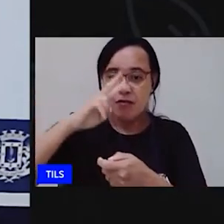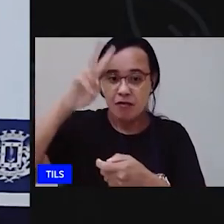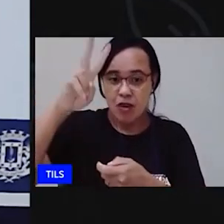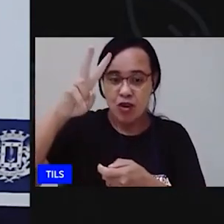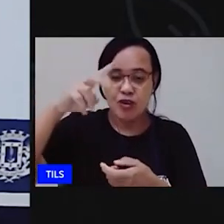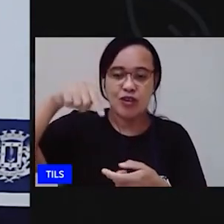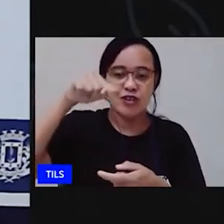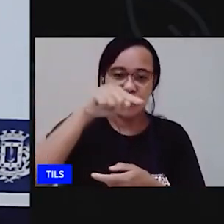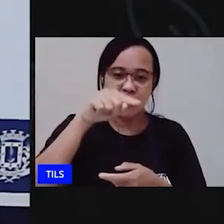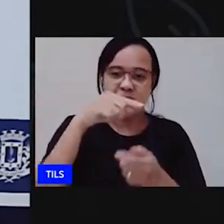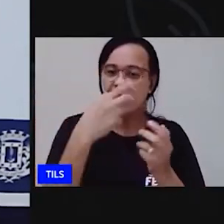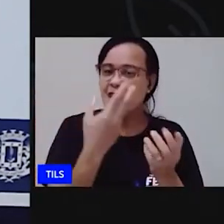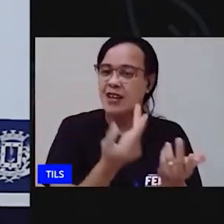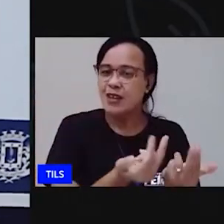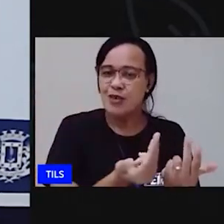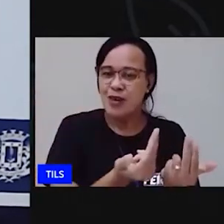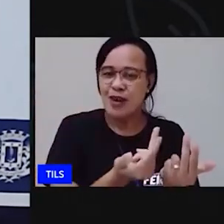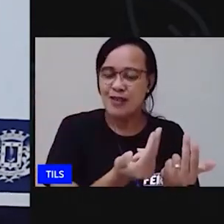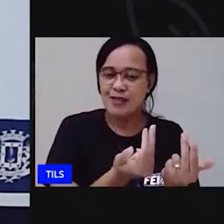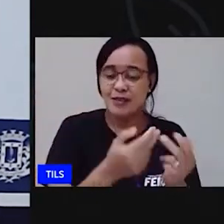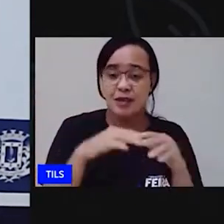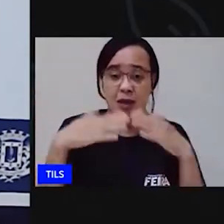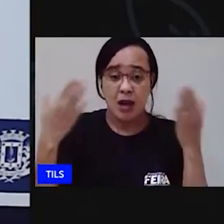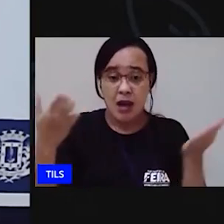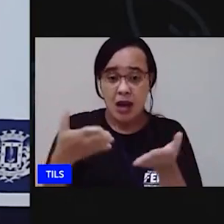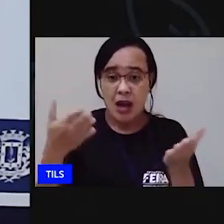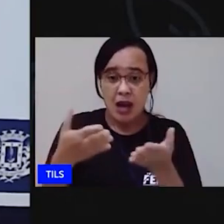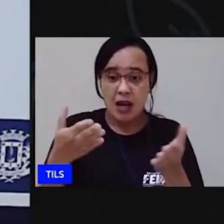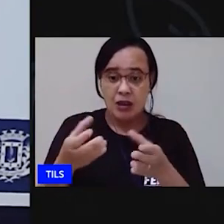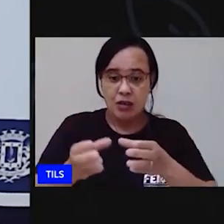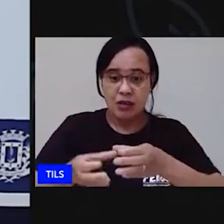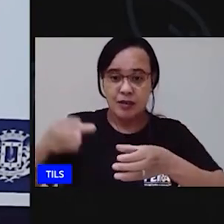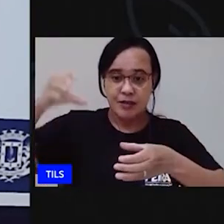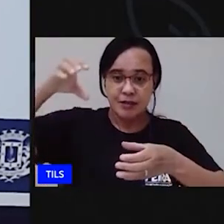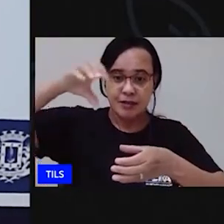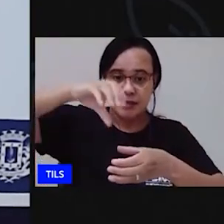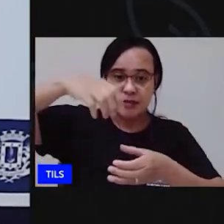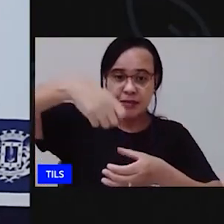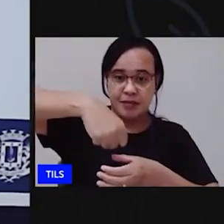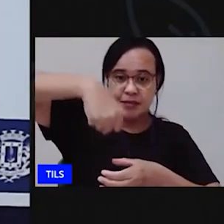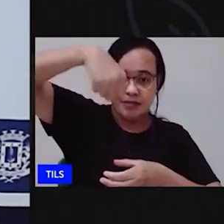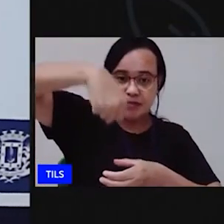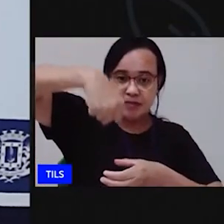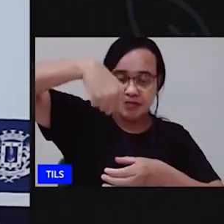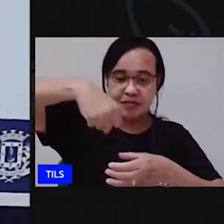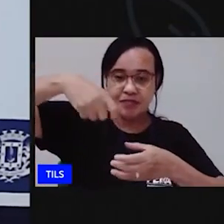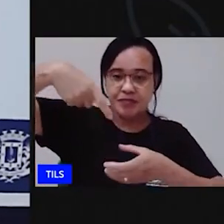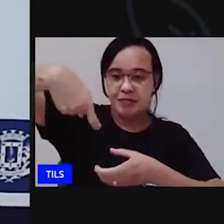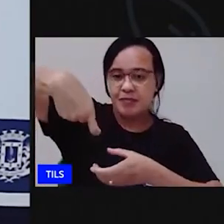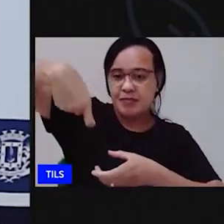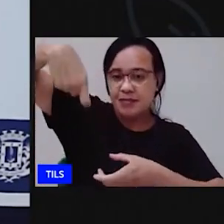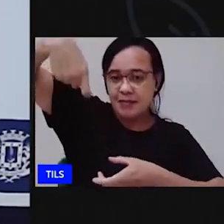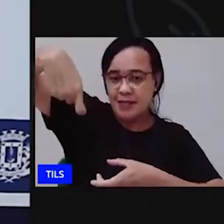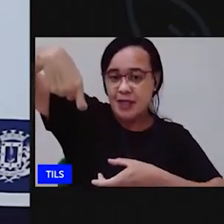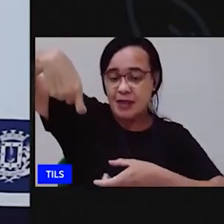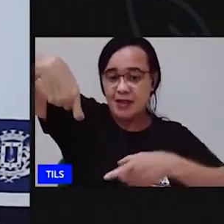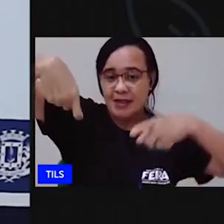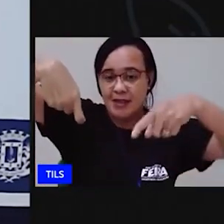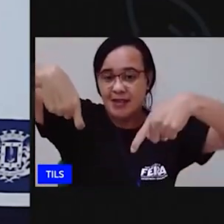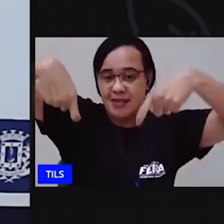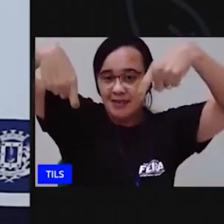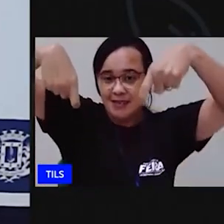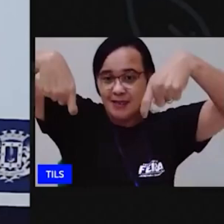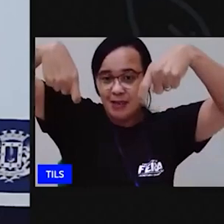desse jeitinho. Agora, a gente vai colocar esses baldes no nosso cabide para não dar